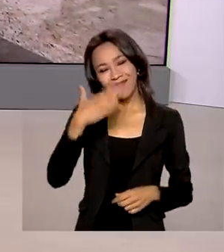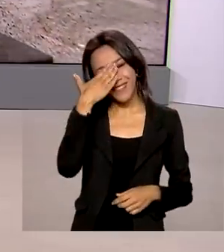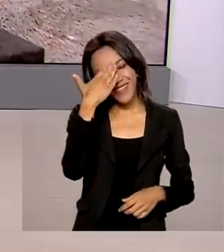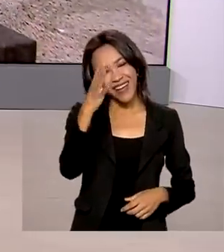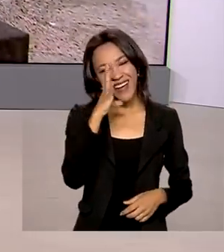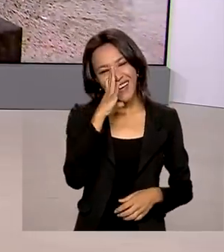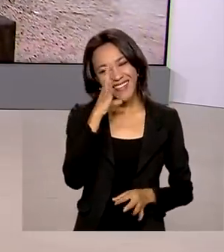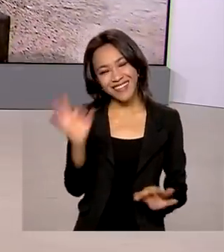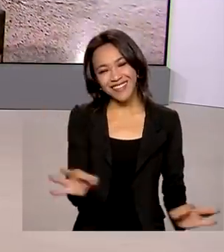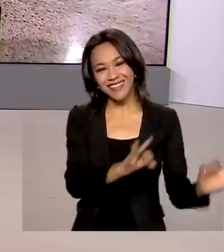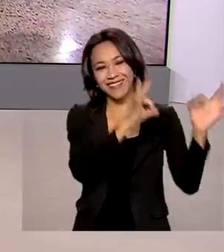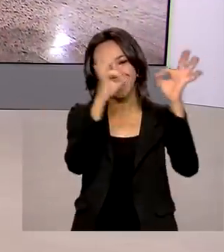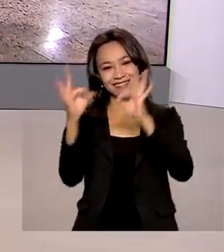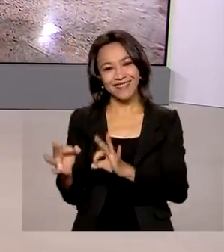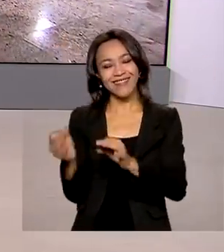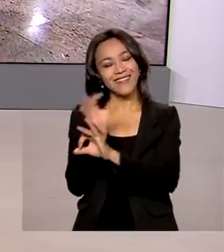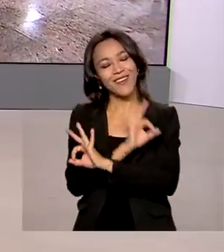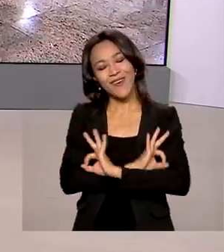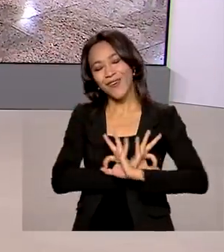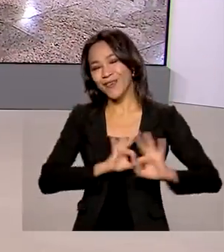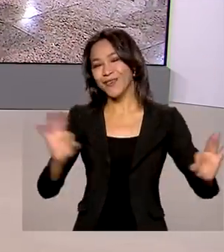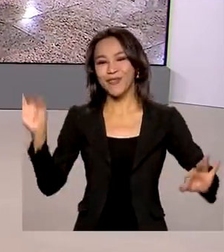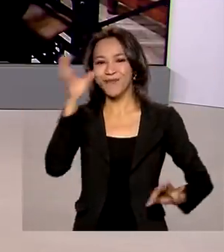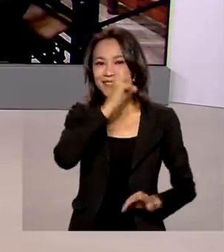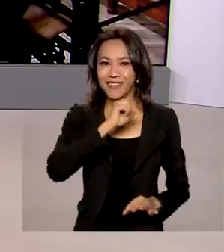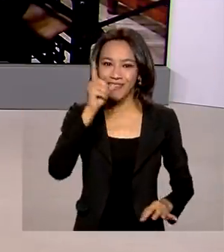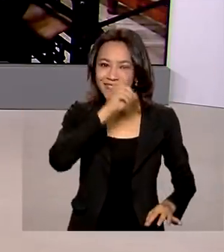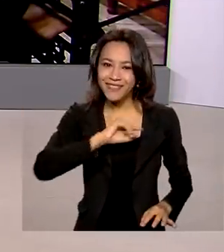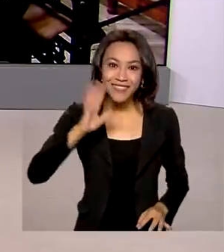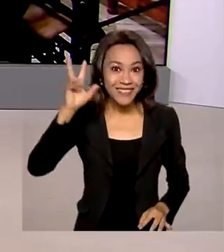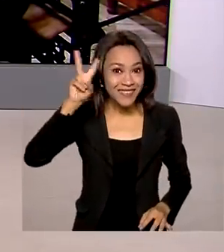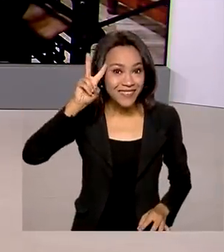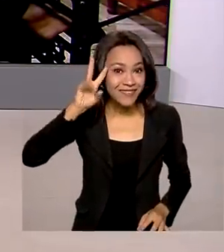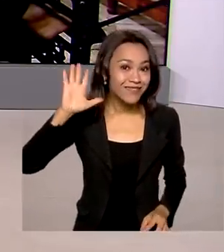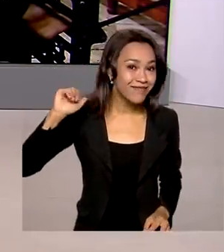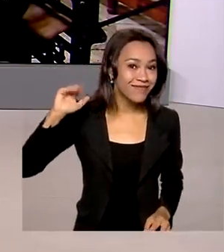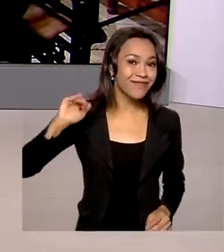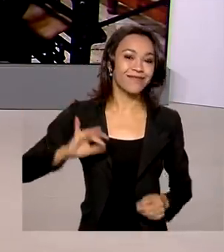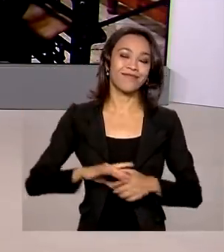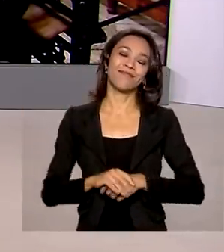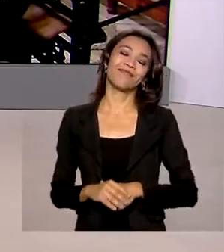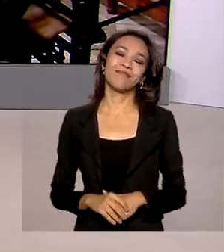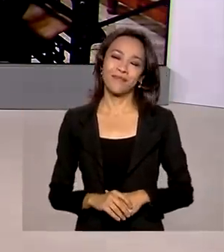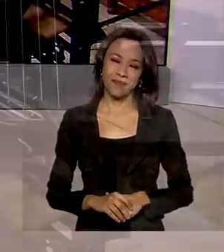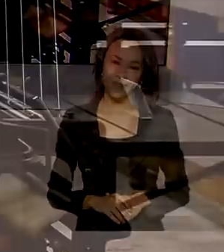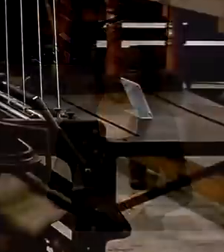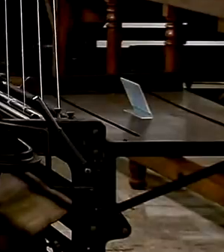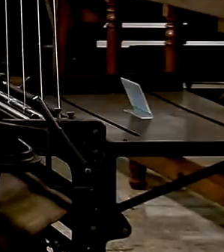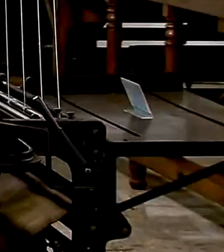audiência, pela sua companhia. Um excelente fim de semana para você e até segunda. Tchau, tchau. Tchau,